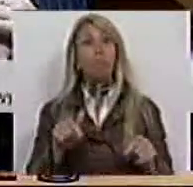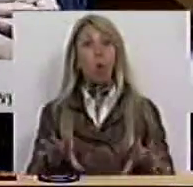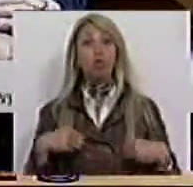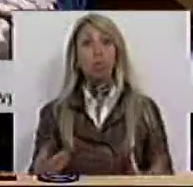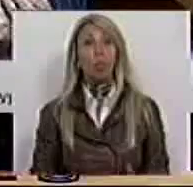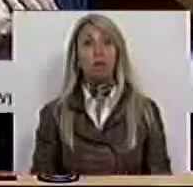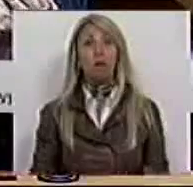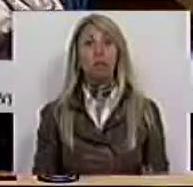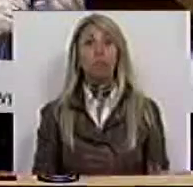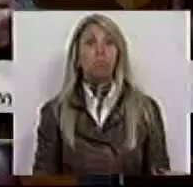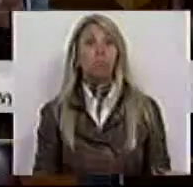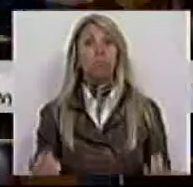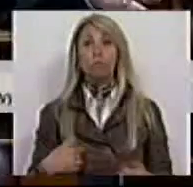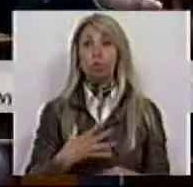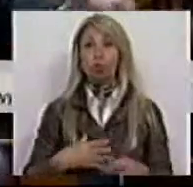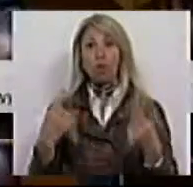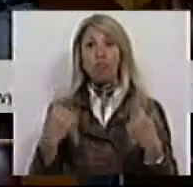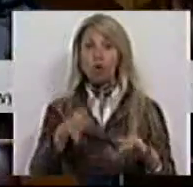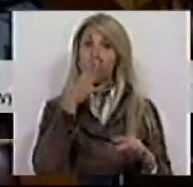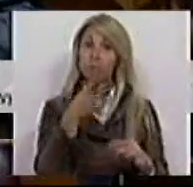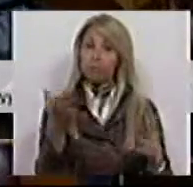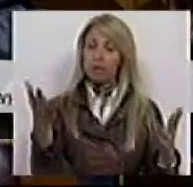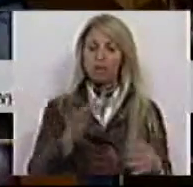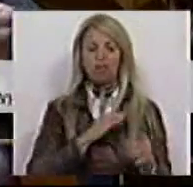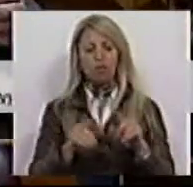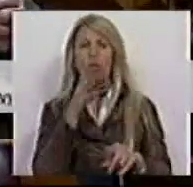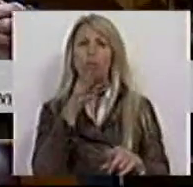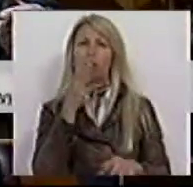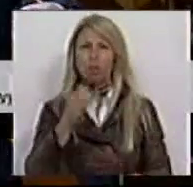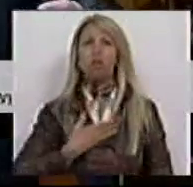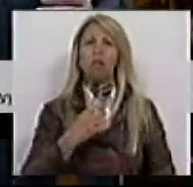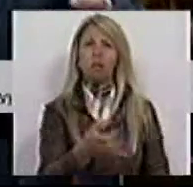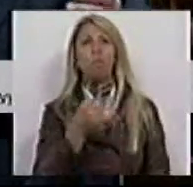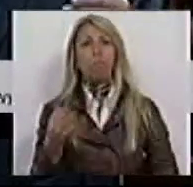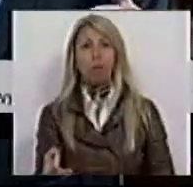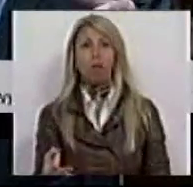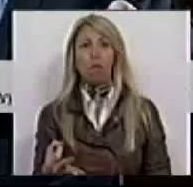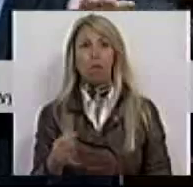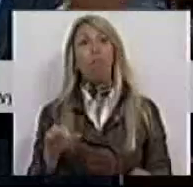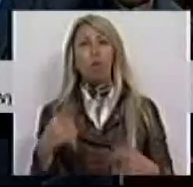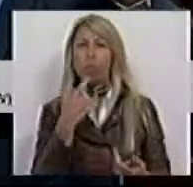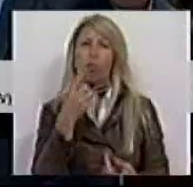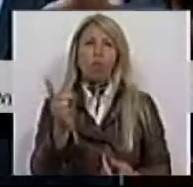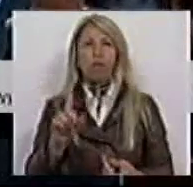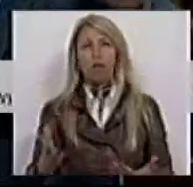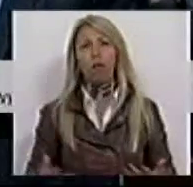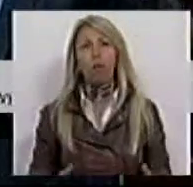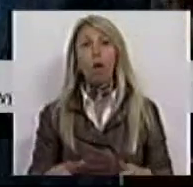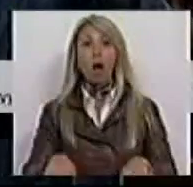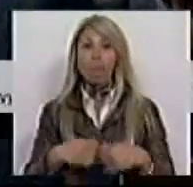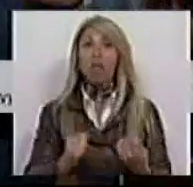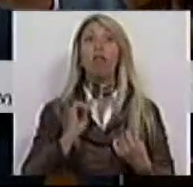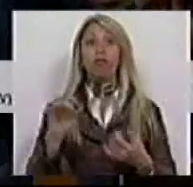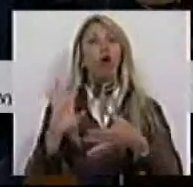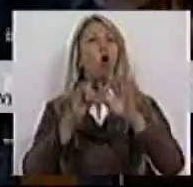Hoje não admite. E, portanto, eu gostaria apenas de citar isto aos Srs. Deputados do CDS-PP para que não digam que o seu partido é totalmente